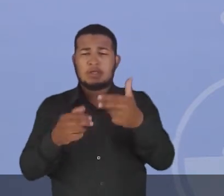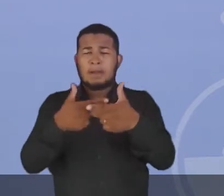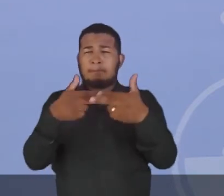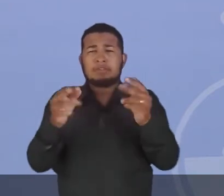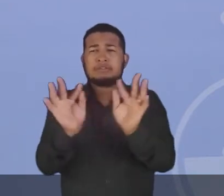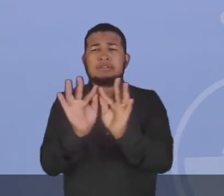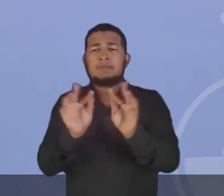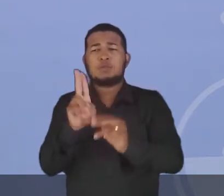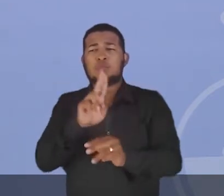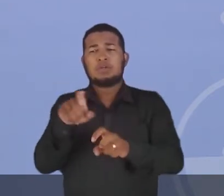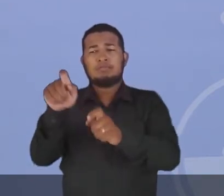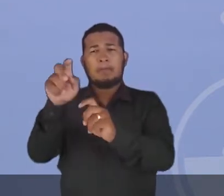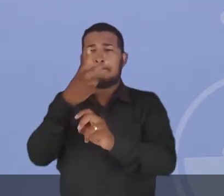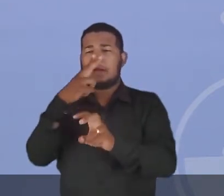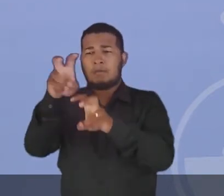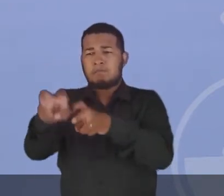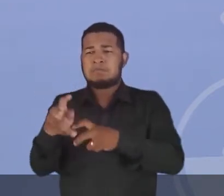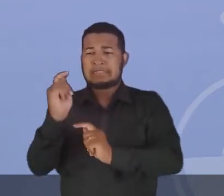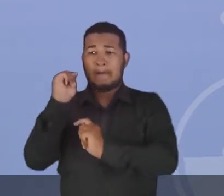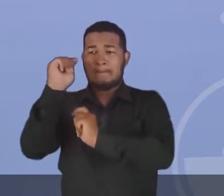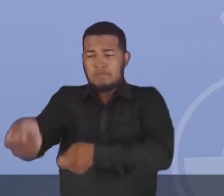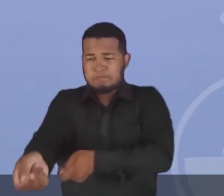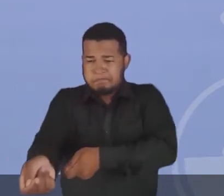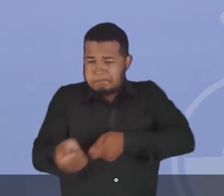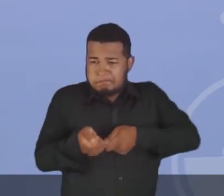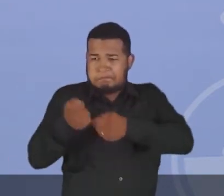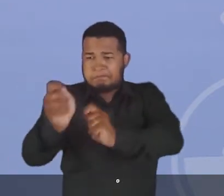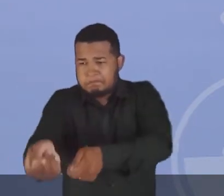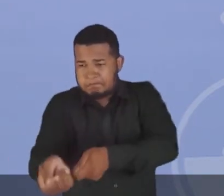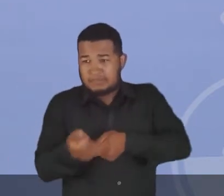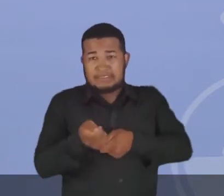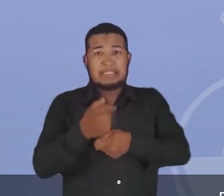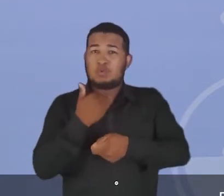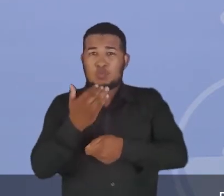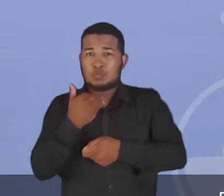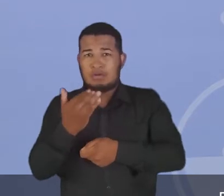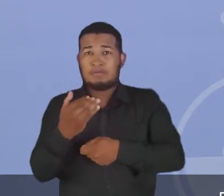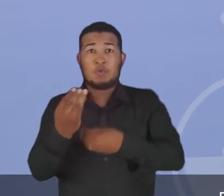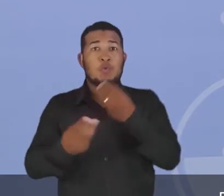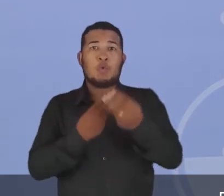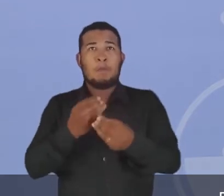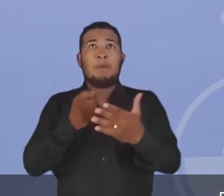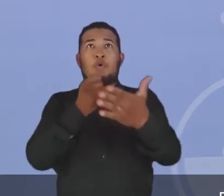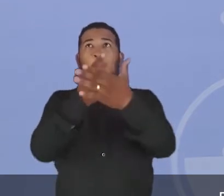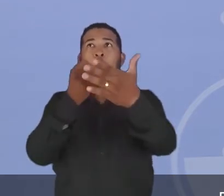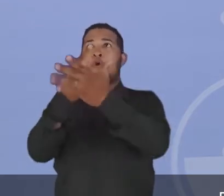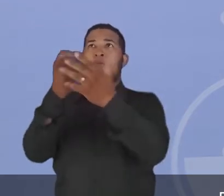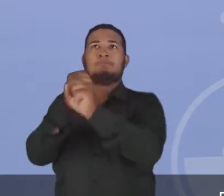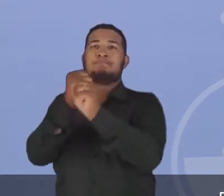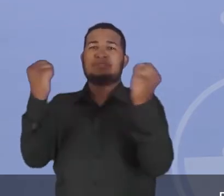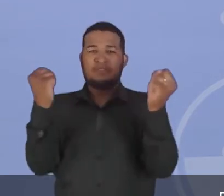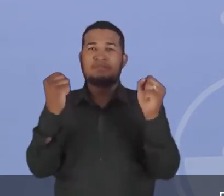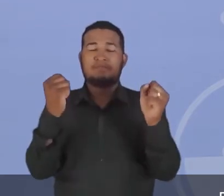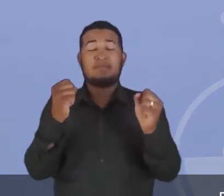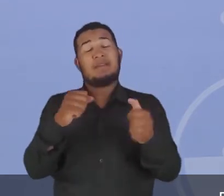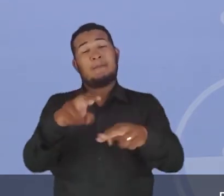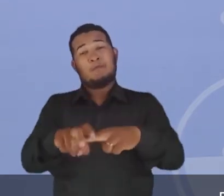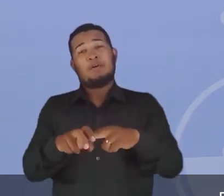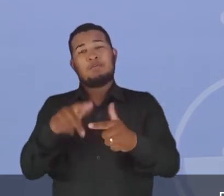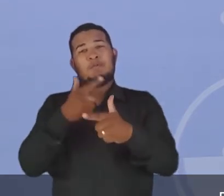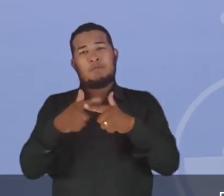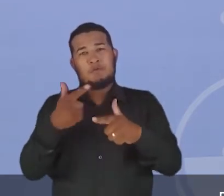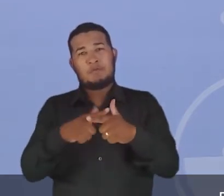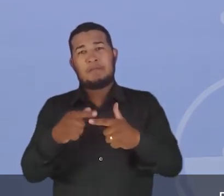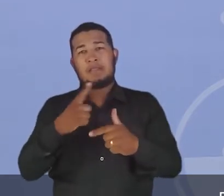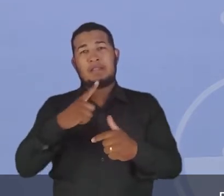ferramentas de uso do campo necessitavam da importação de outros países. E a crise gerada pelos conflitos